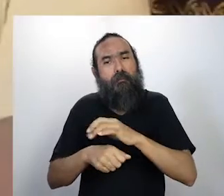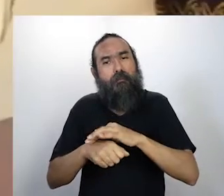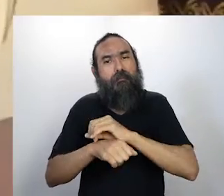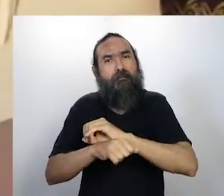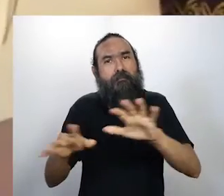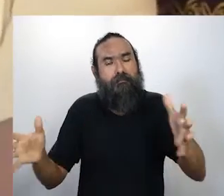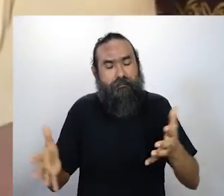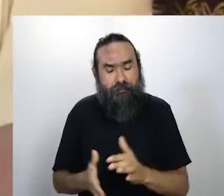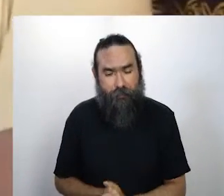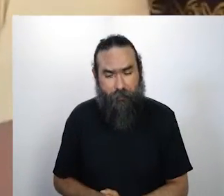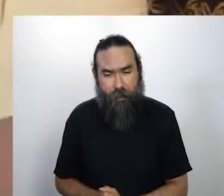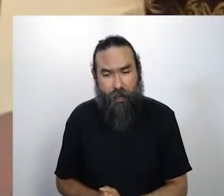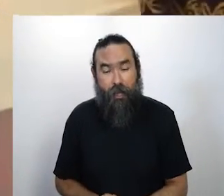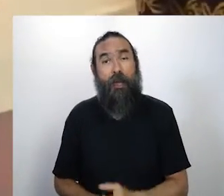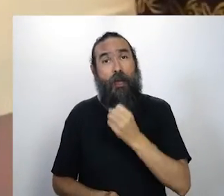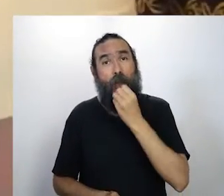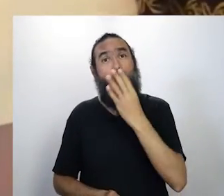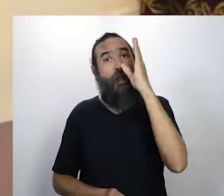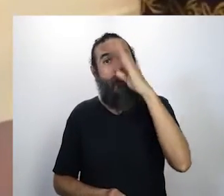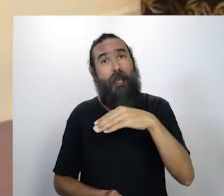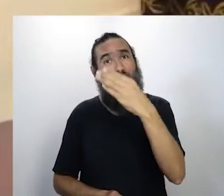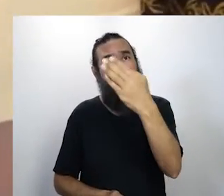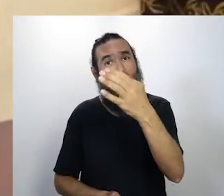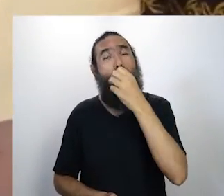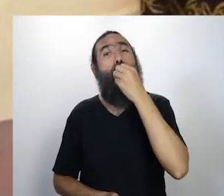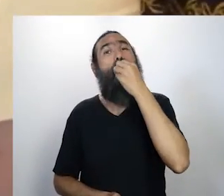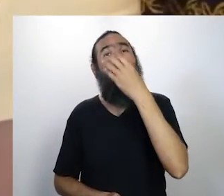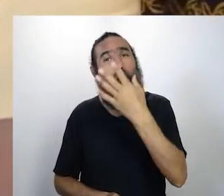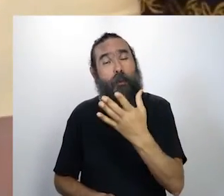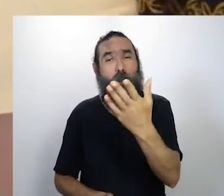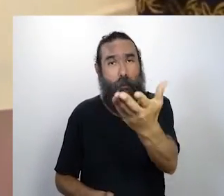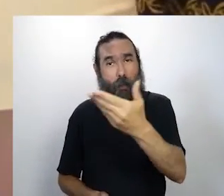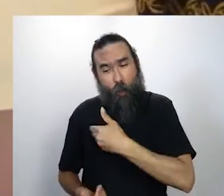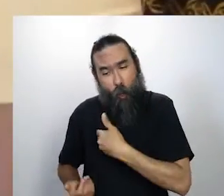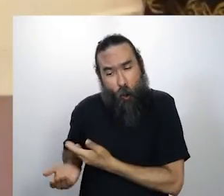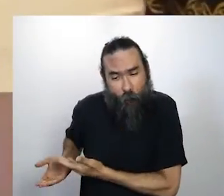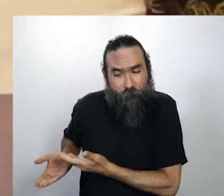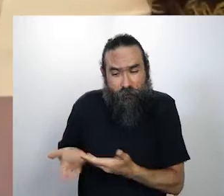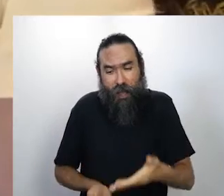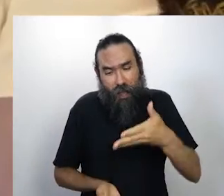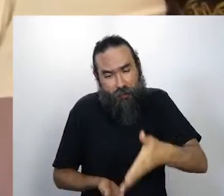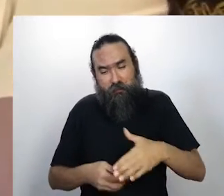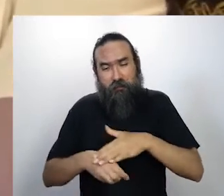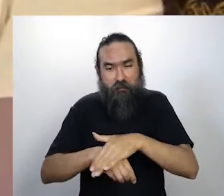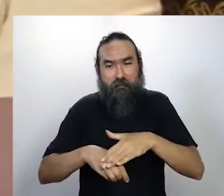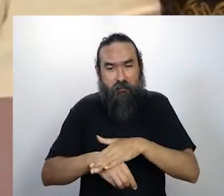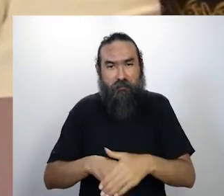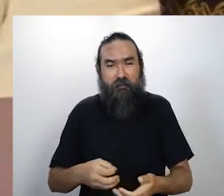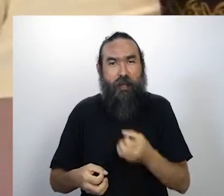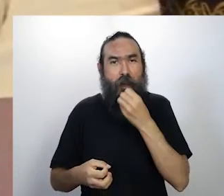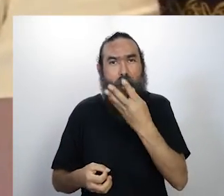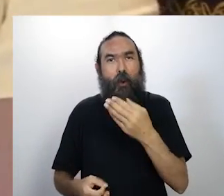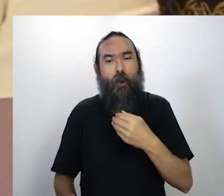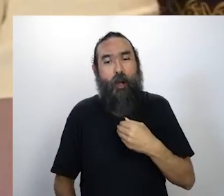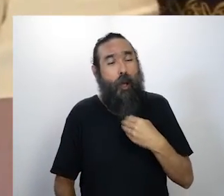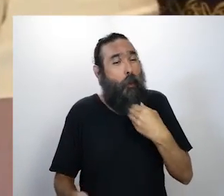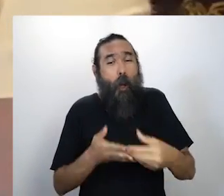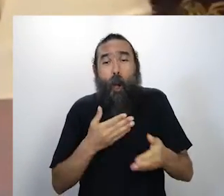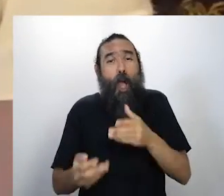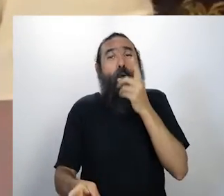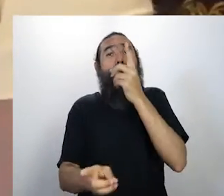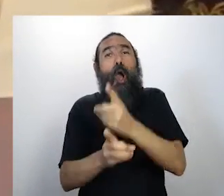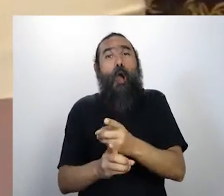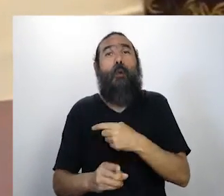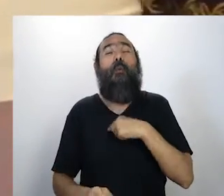Oi, boa tarde a todo mundo, obrigado por ter convidado a gente para essa conversa aqui, qualquer encontro atualmente já é um